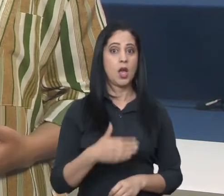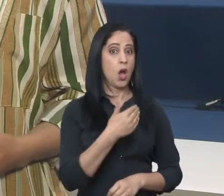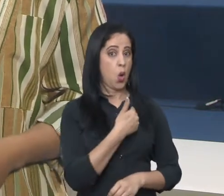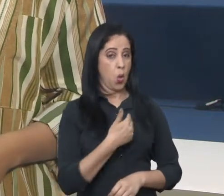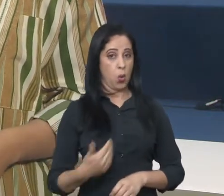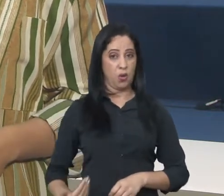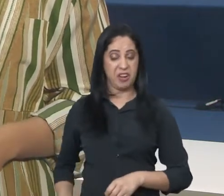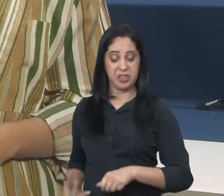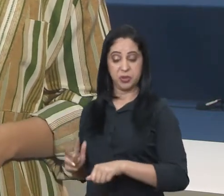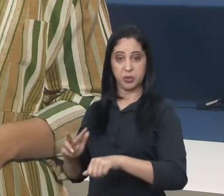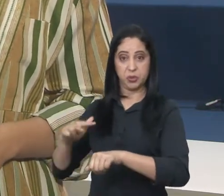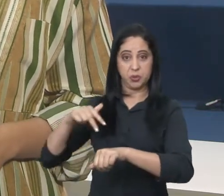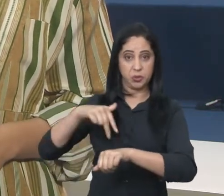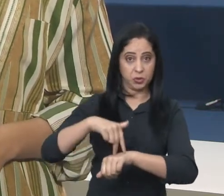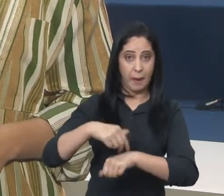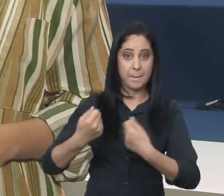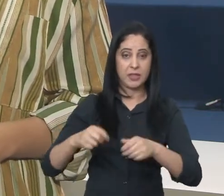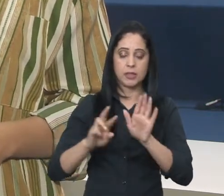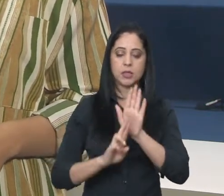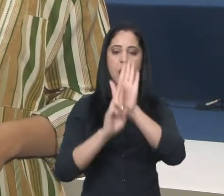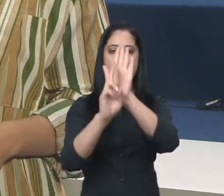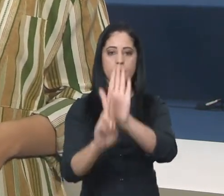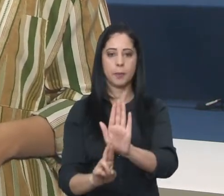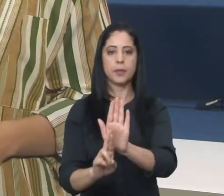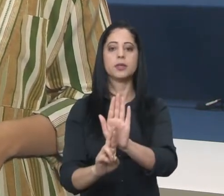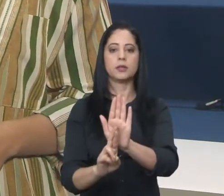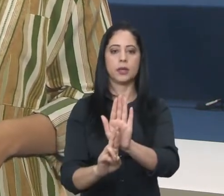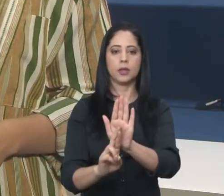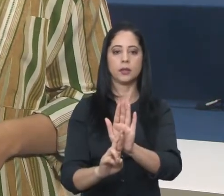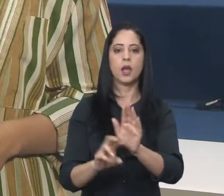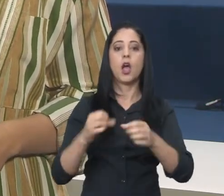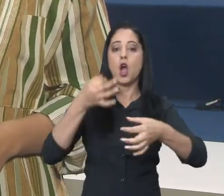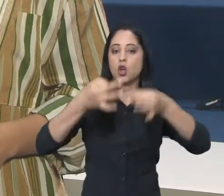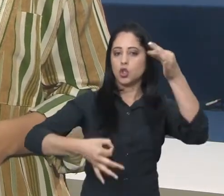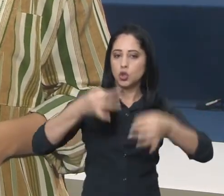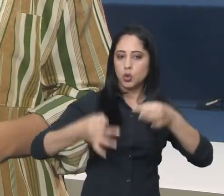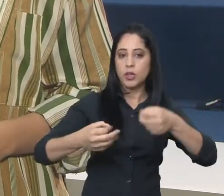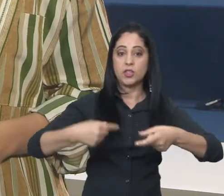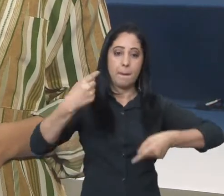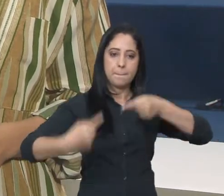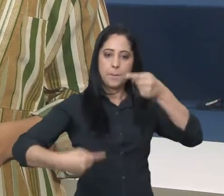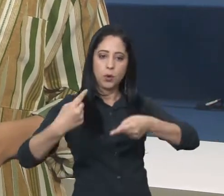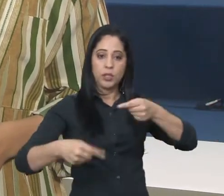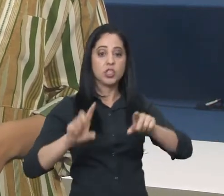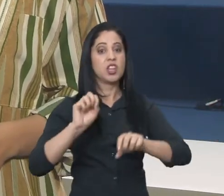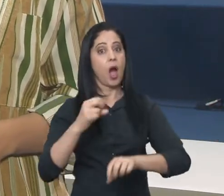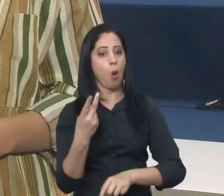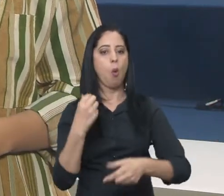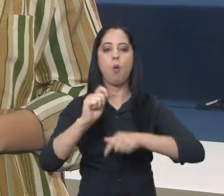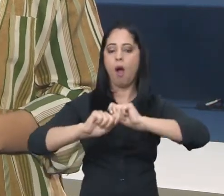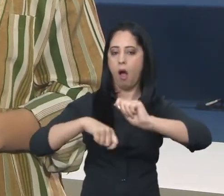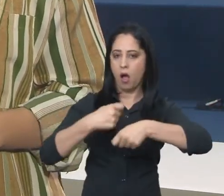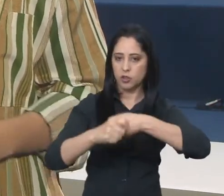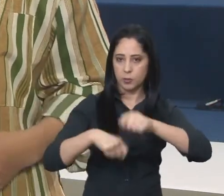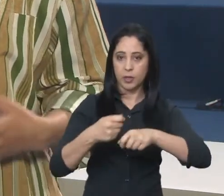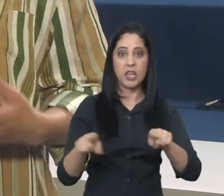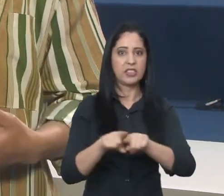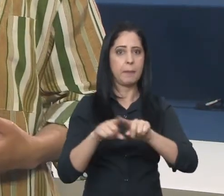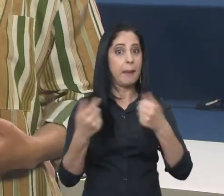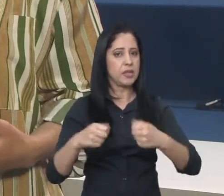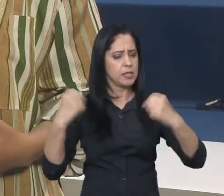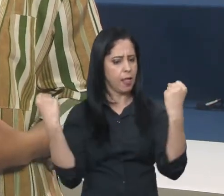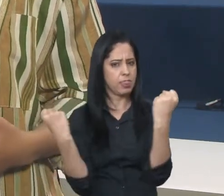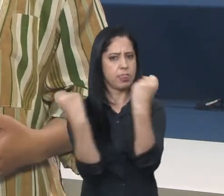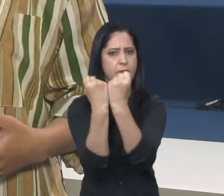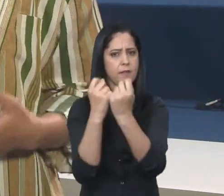cargo também deve representar o Estado em todas as suas relações, sejam elas jurídicas, políticas ou administrativas, e